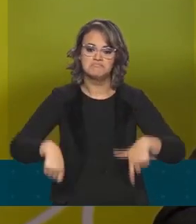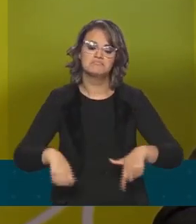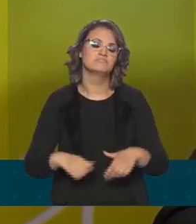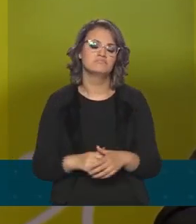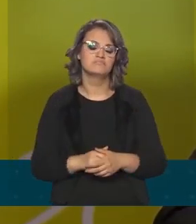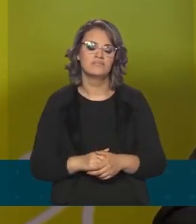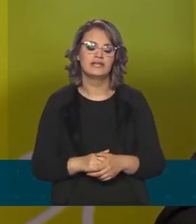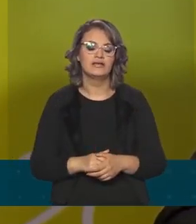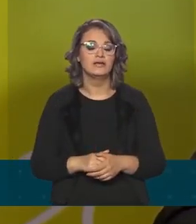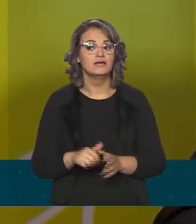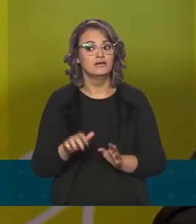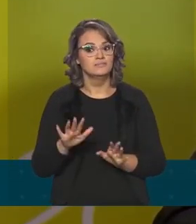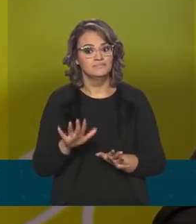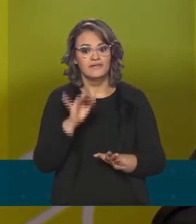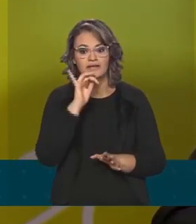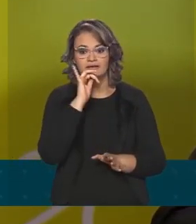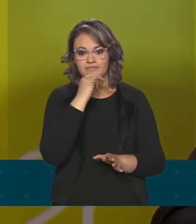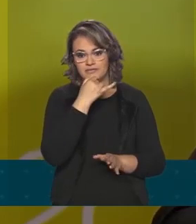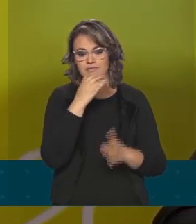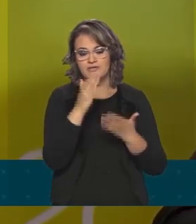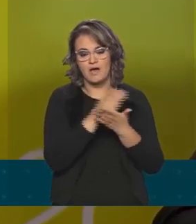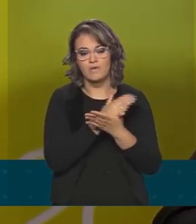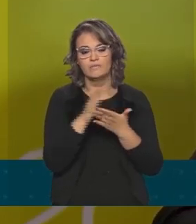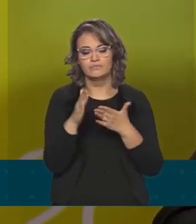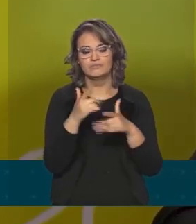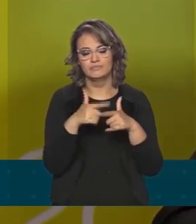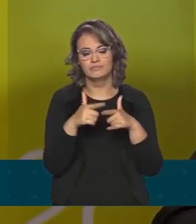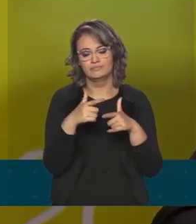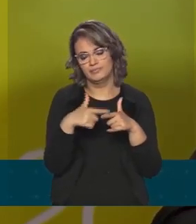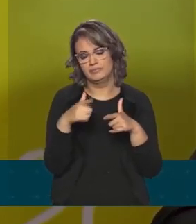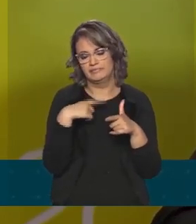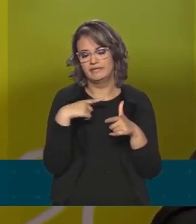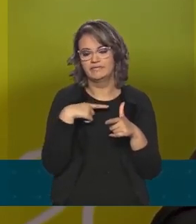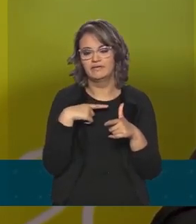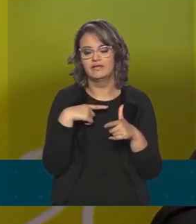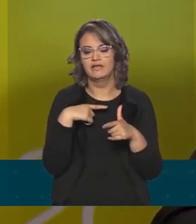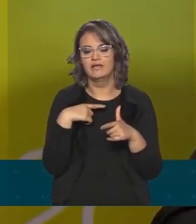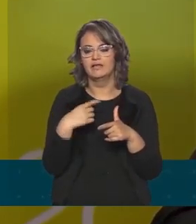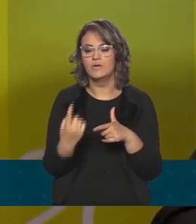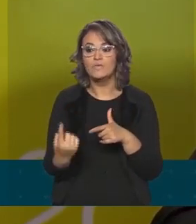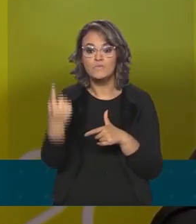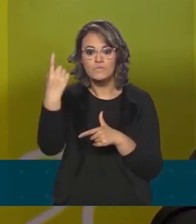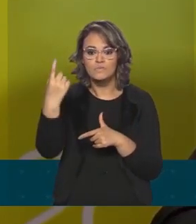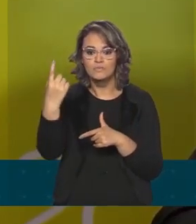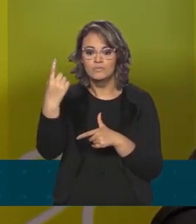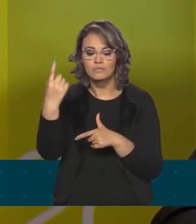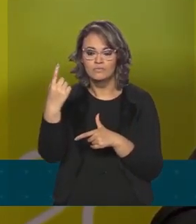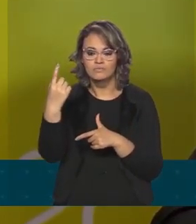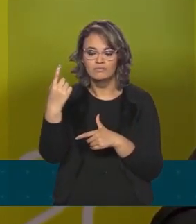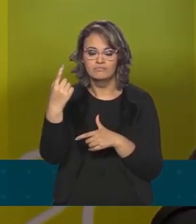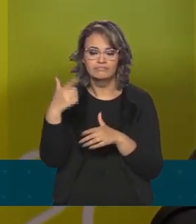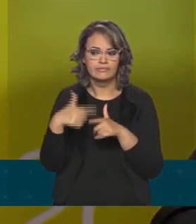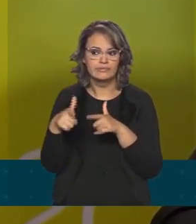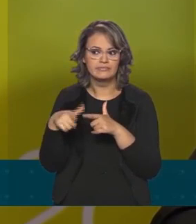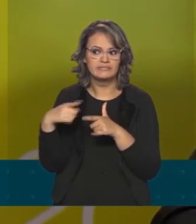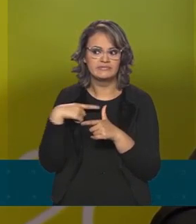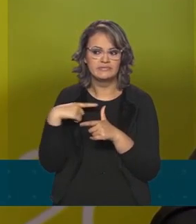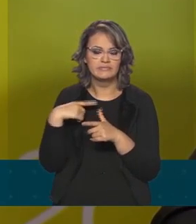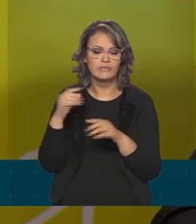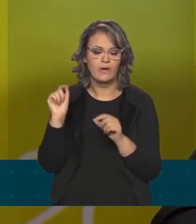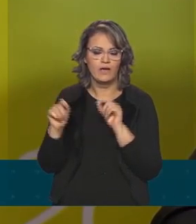Infelizmente, tivemos um problema em um servidor que fazia a distribuição das provas e que alguns